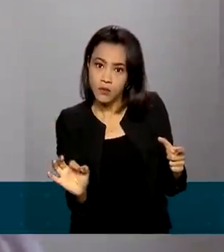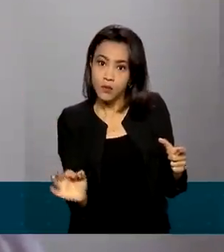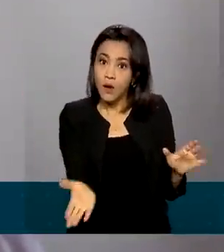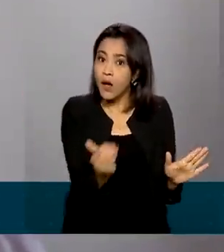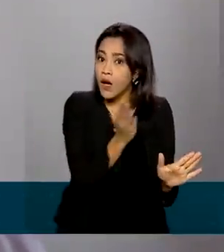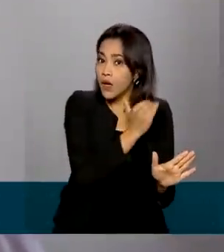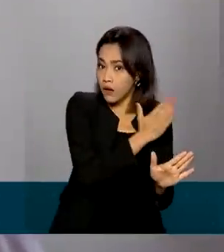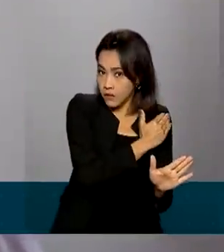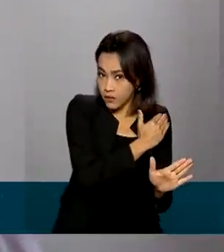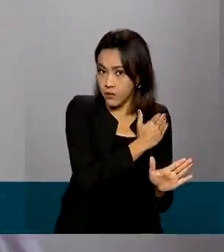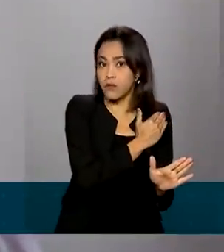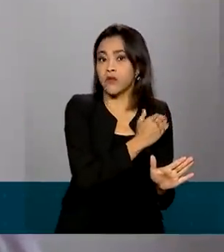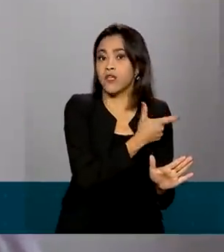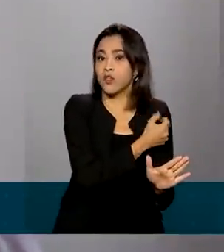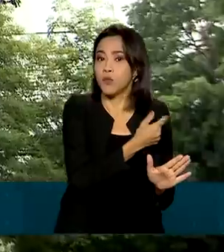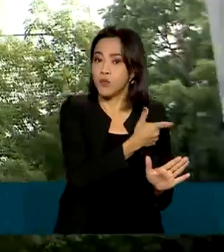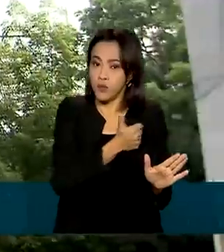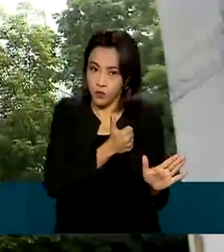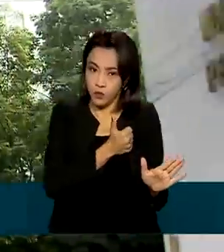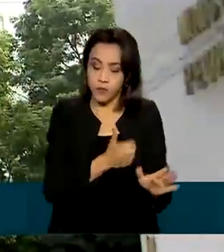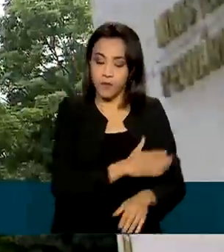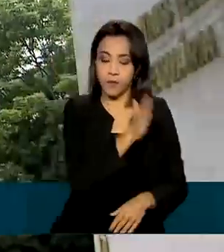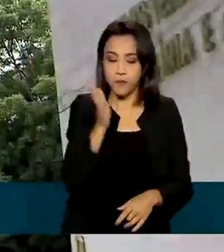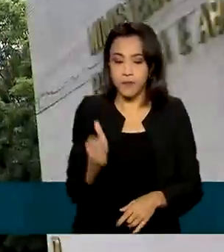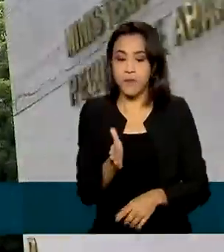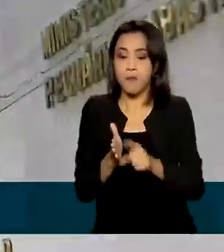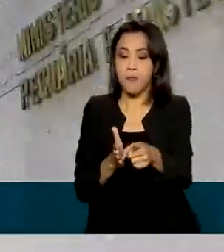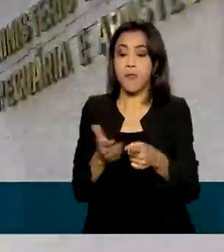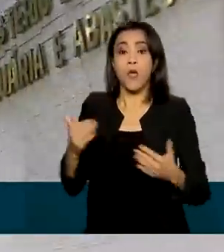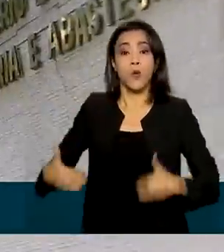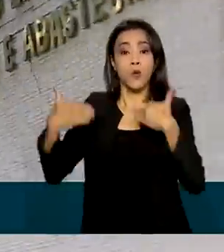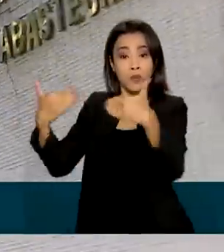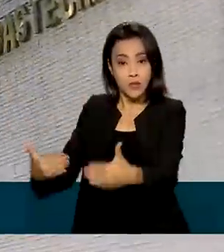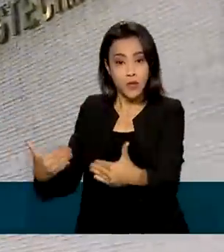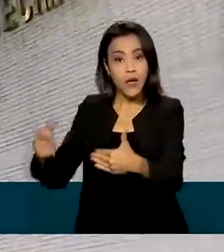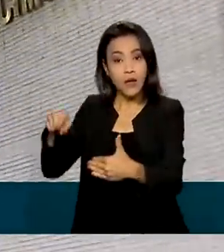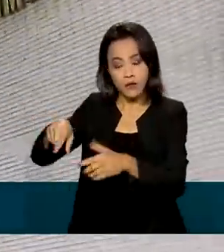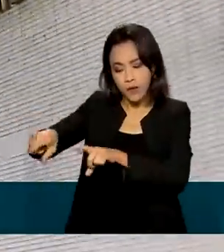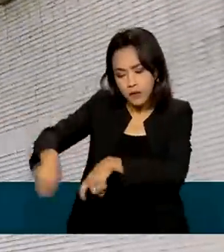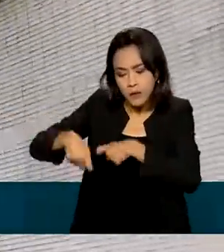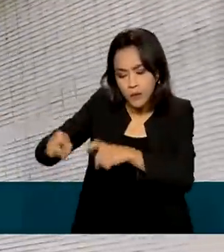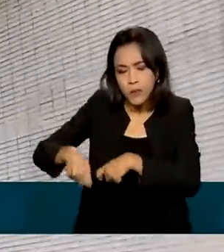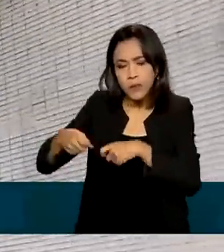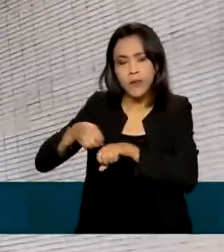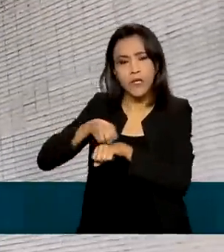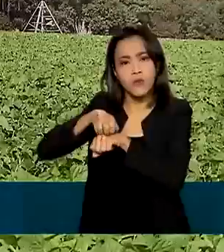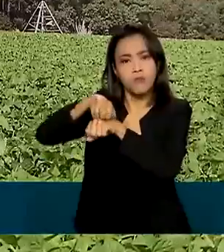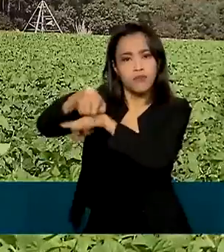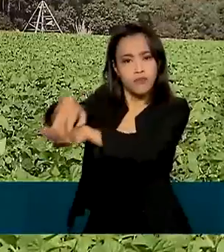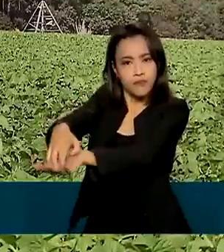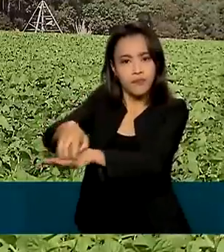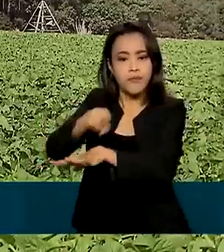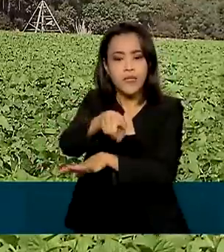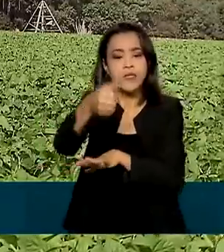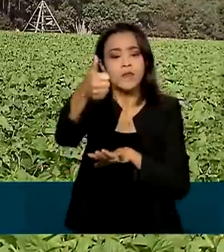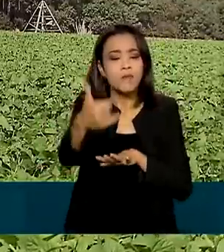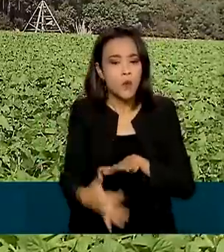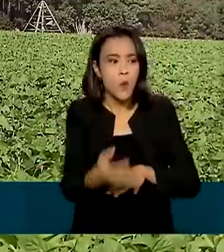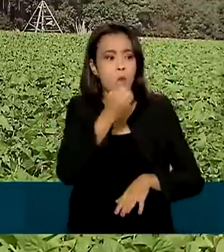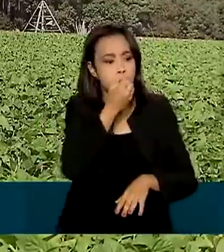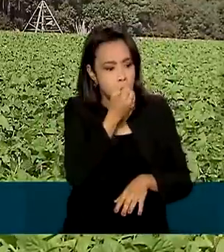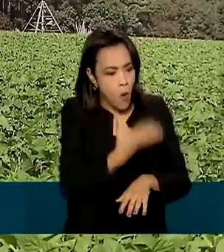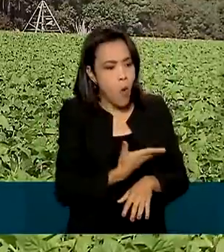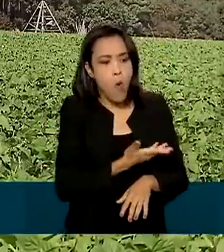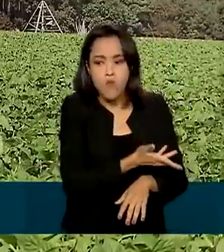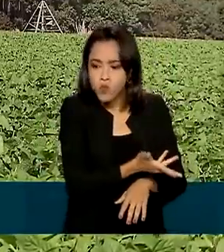cultivada em 2021. Para o Ministério da Agricultura, Pecuária e Abastecimento, os bons resultados se